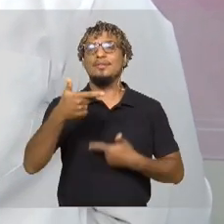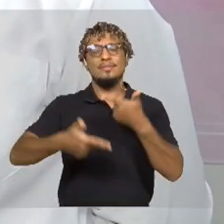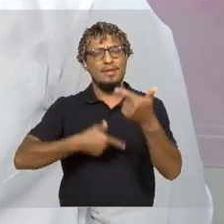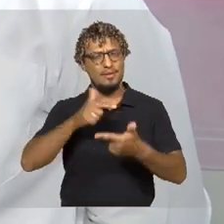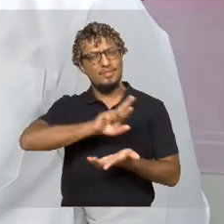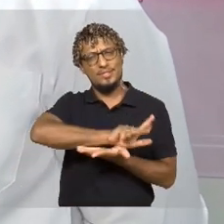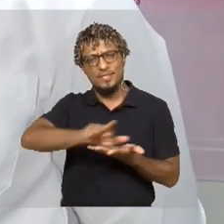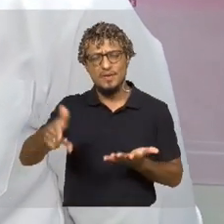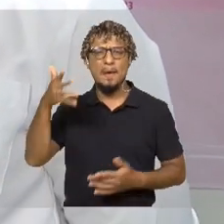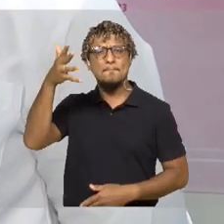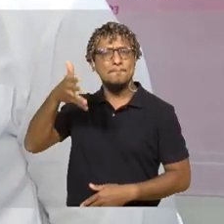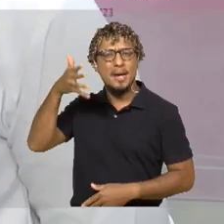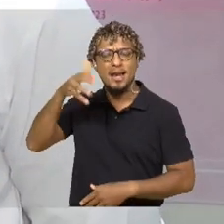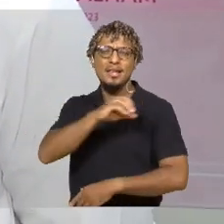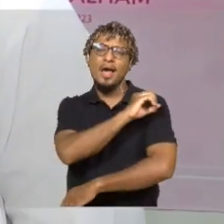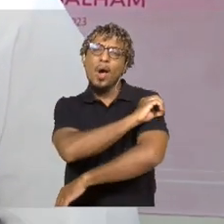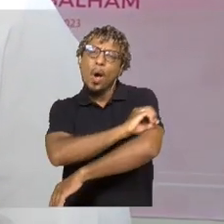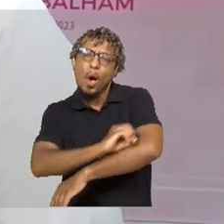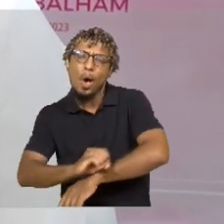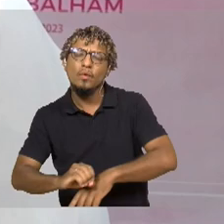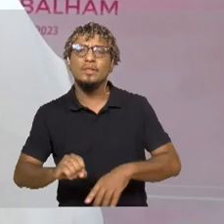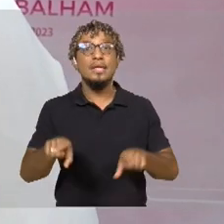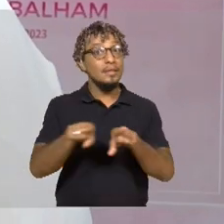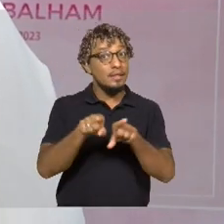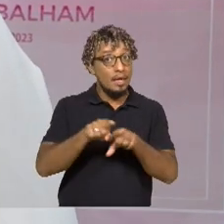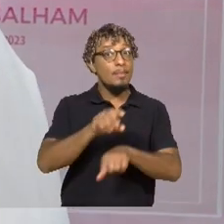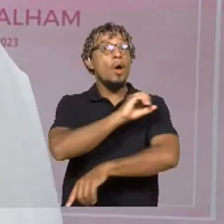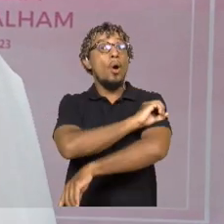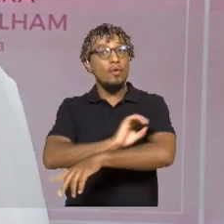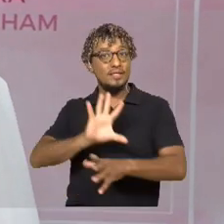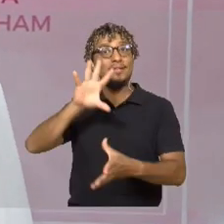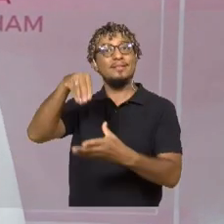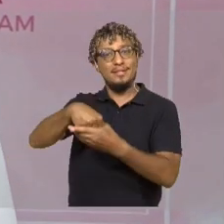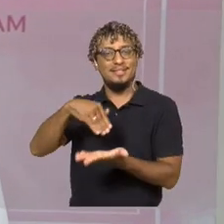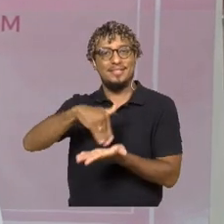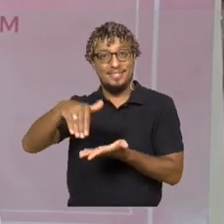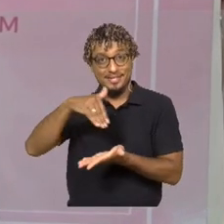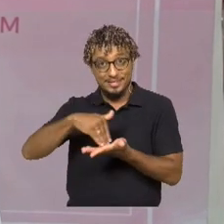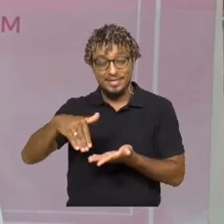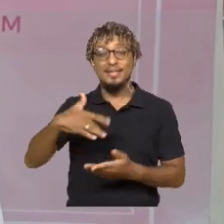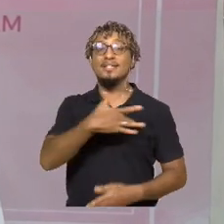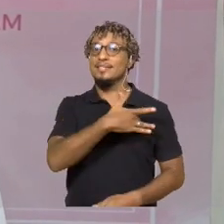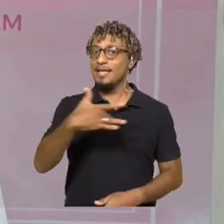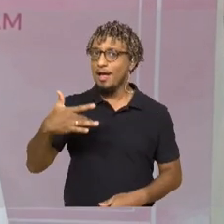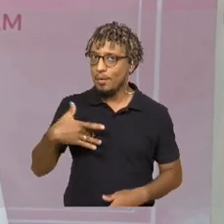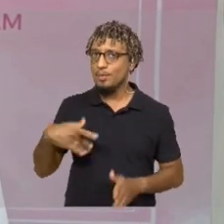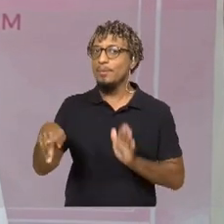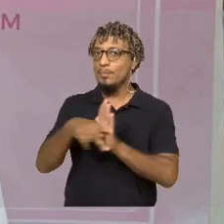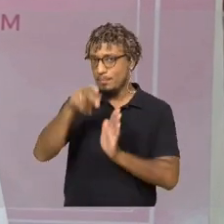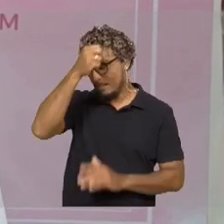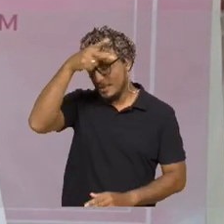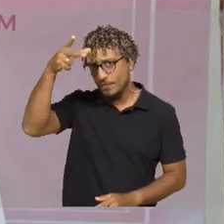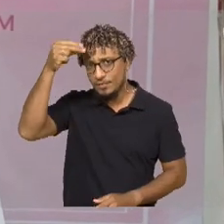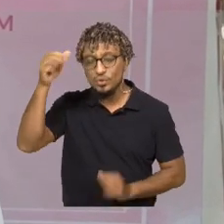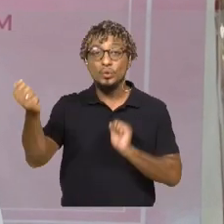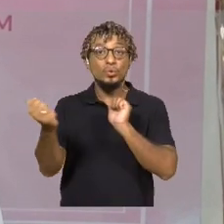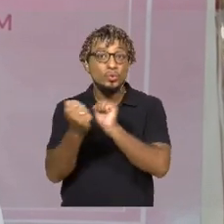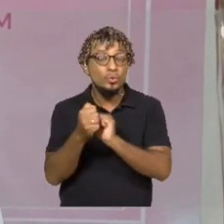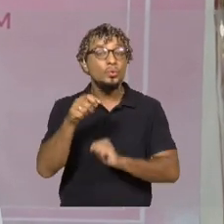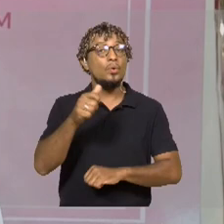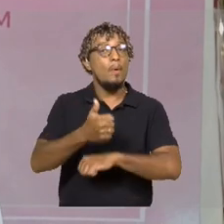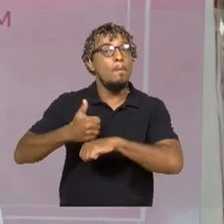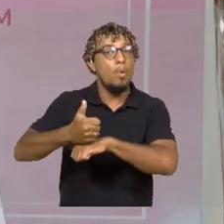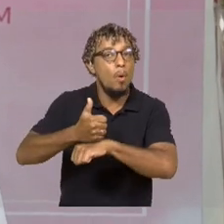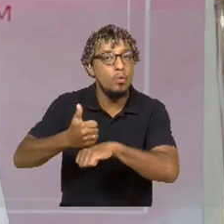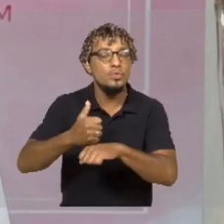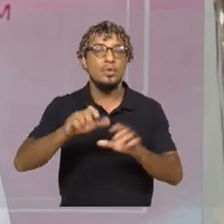palestras, oficinas, oficinas inclusive na Secretaria de Saúde do município, junto a profissionais, a